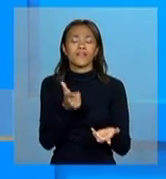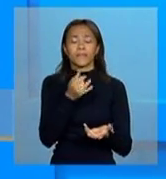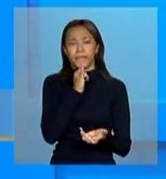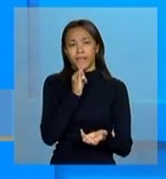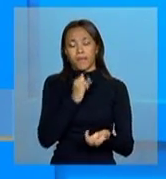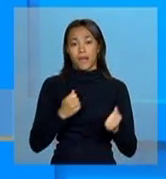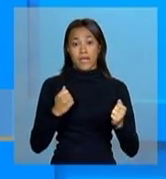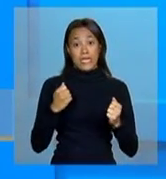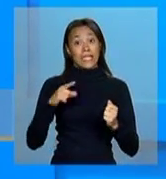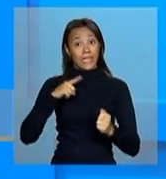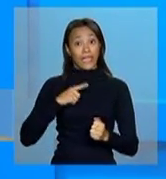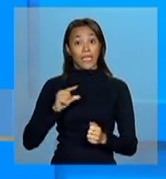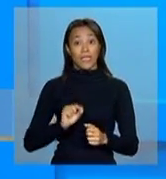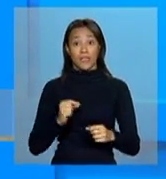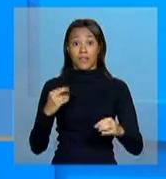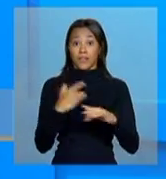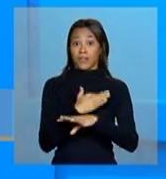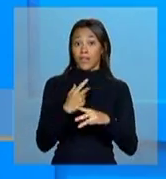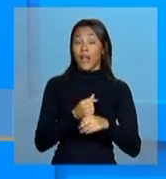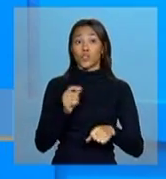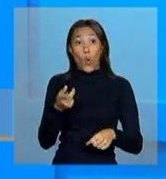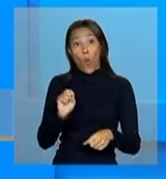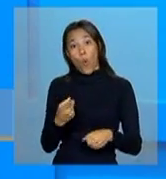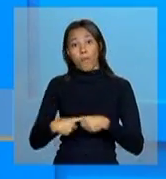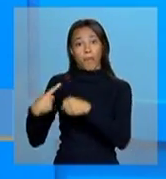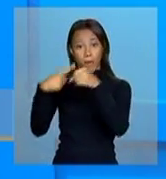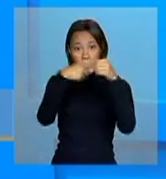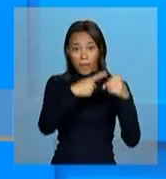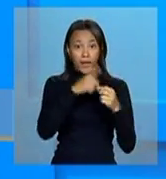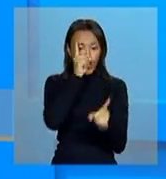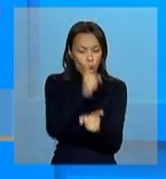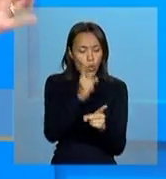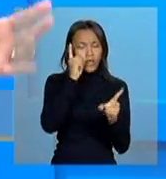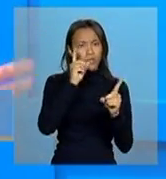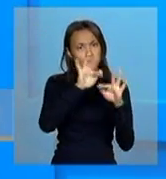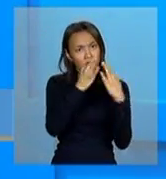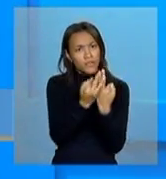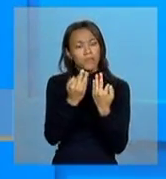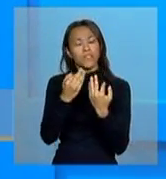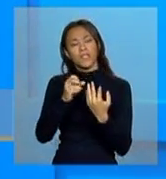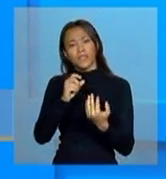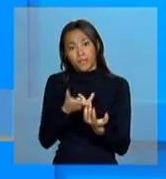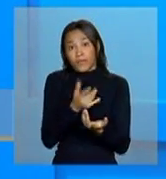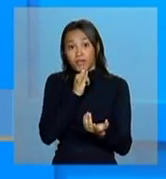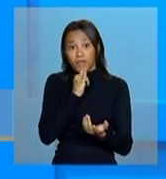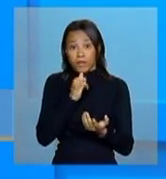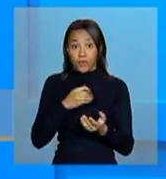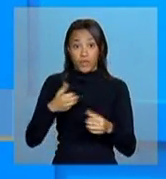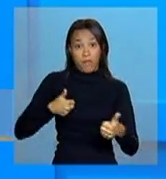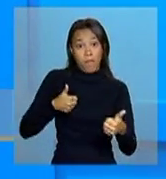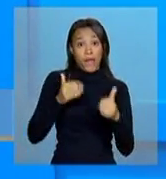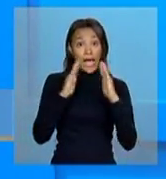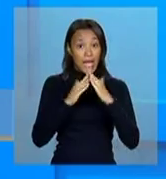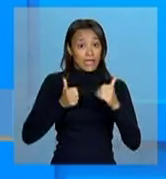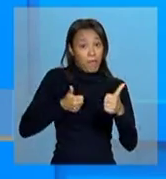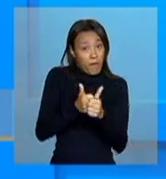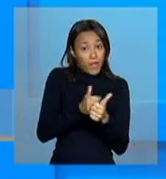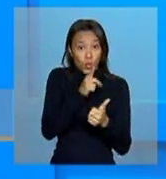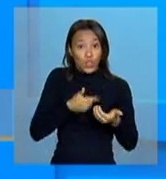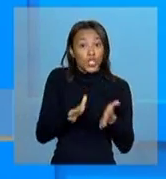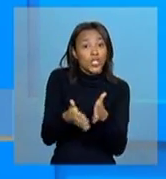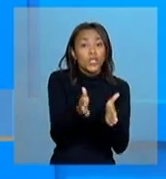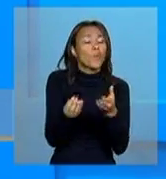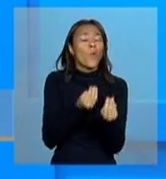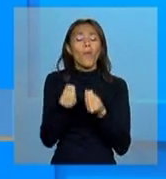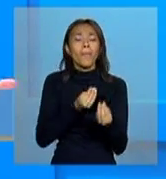cidades, o município responsável por descobrir essas pessoas, esses ribeirinhos, por exemplo, e essa troca, como é que funciona?